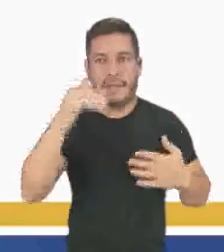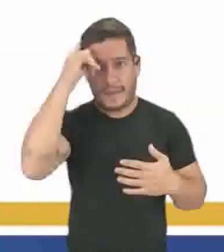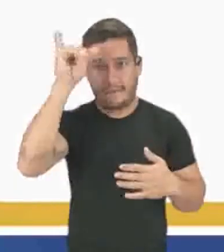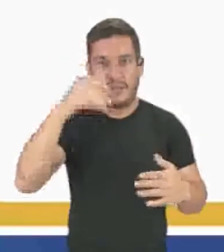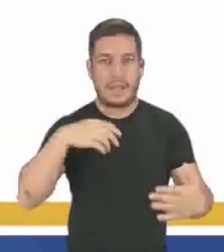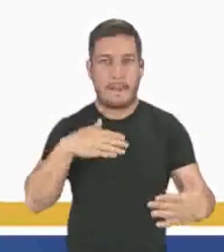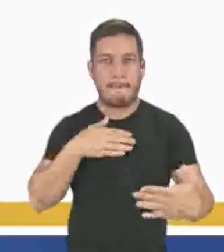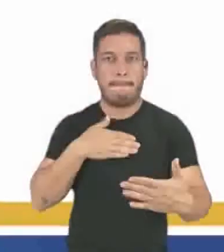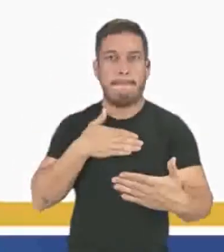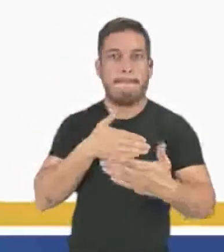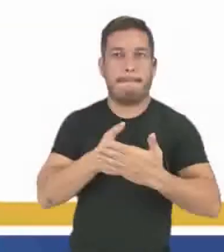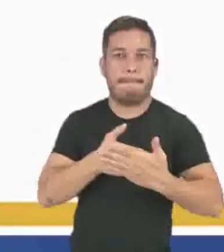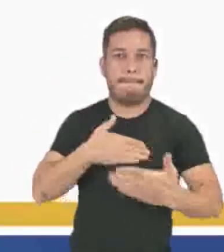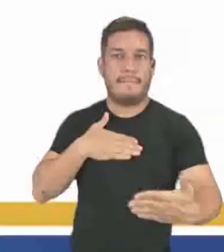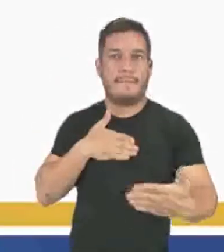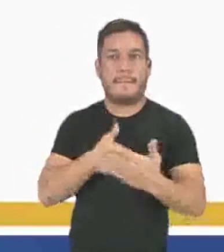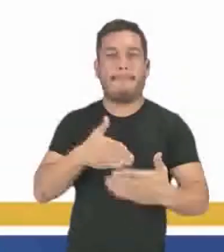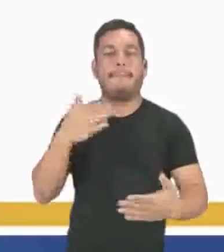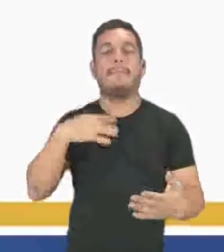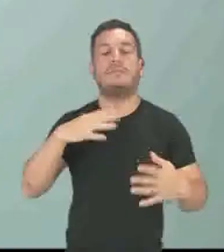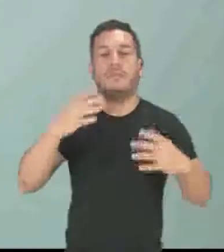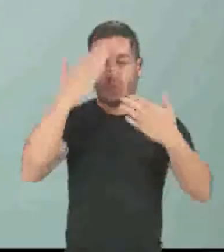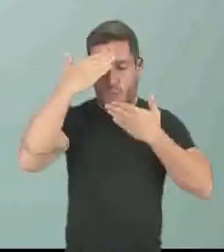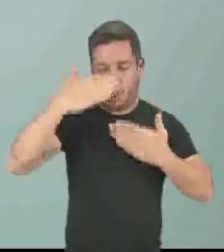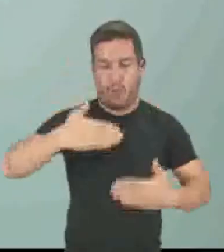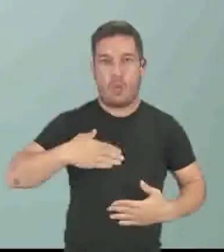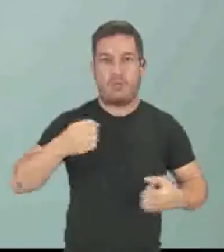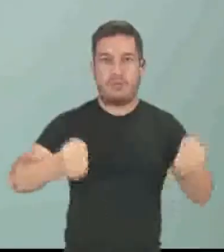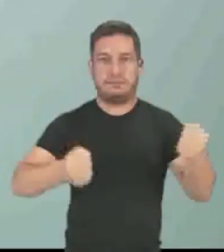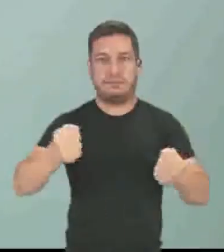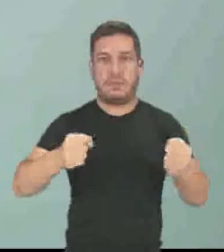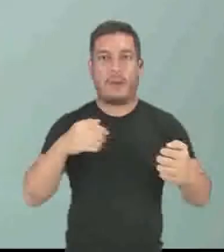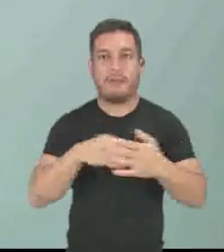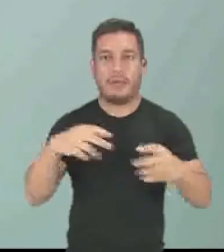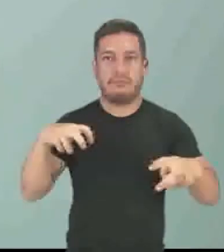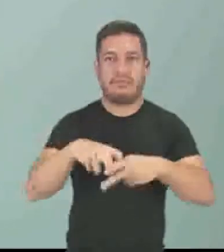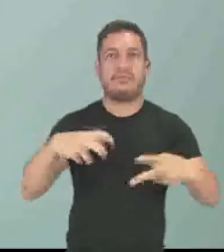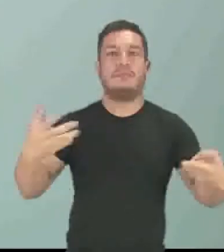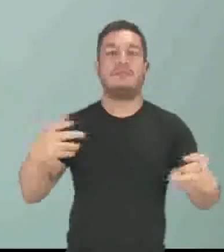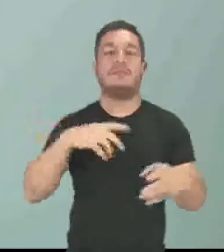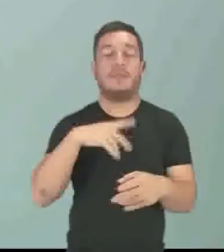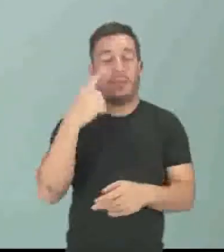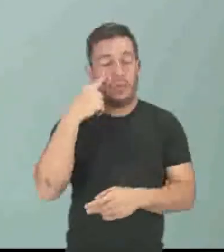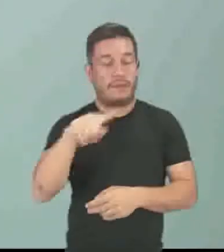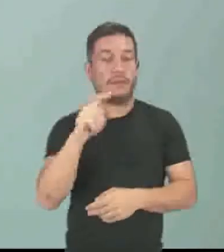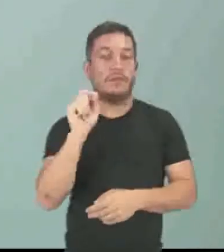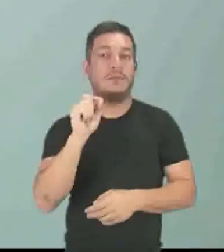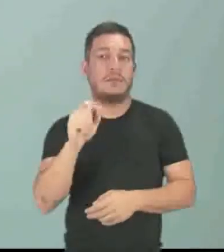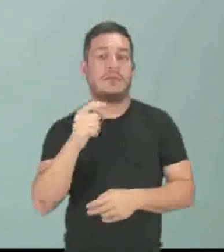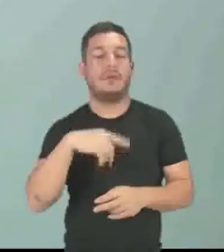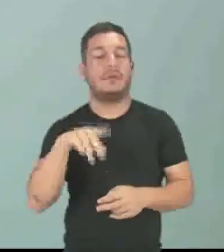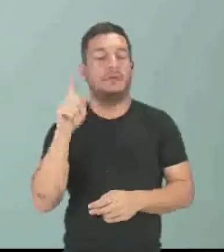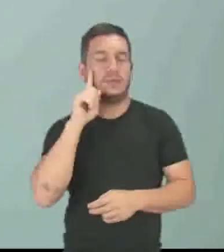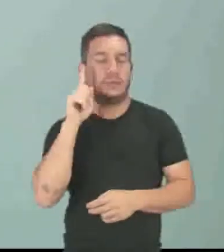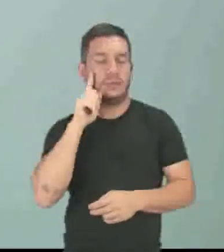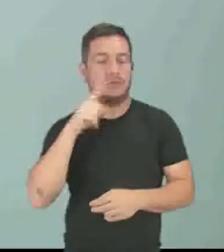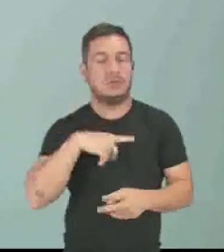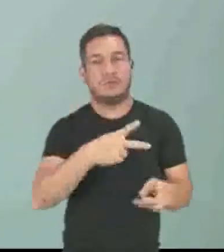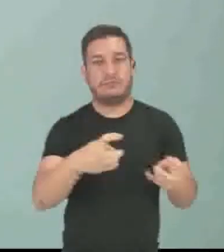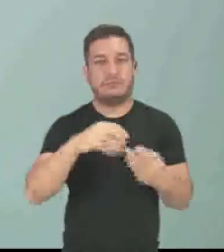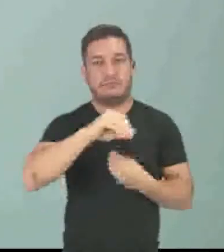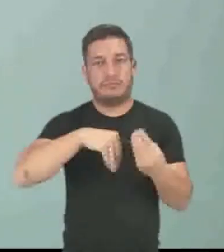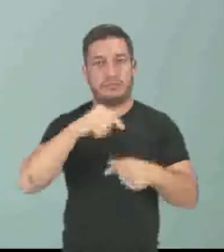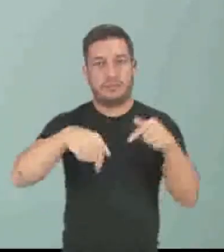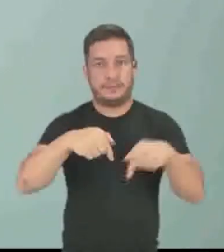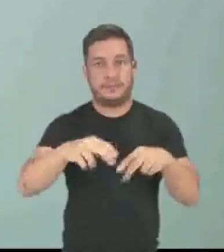pode observar? Nós vivemos constantemente observando reações químicas. Por isso